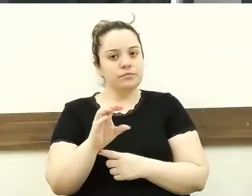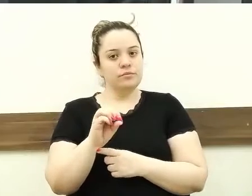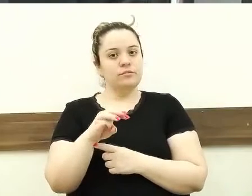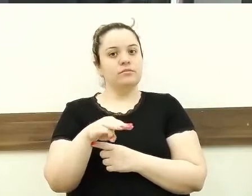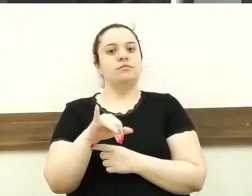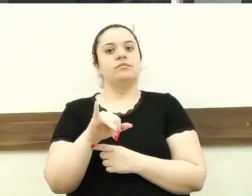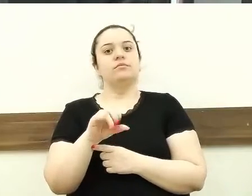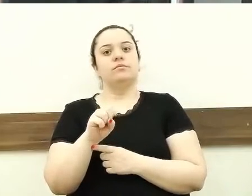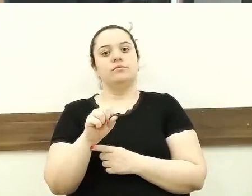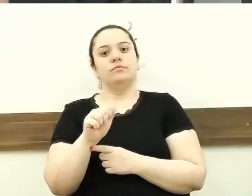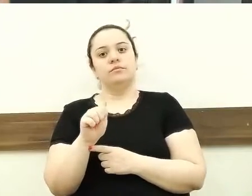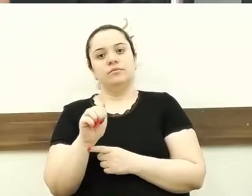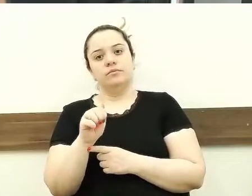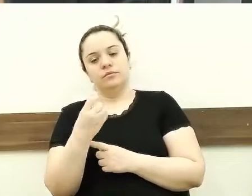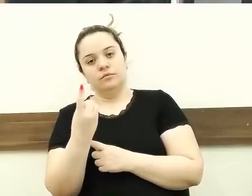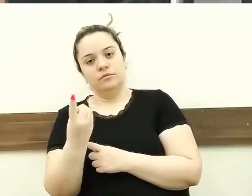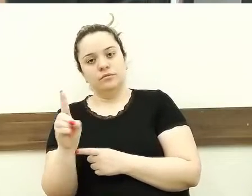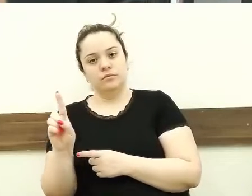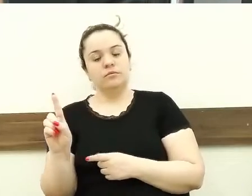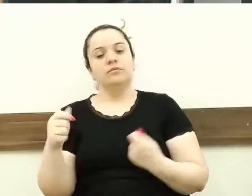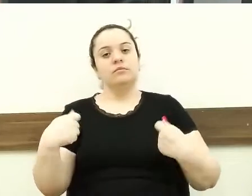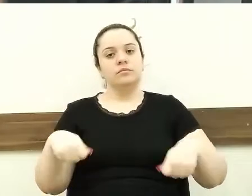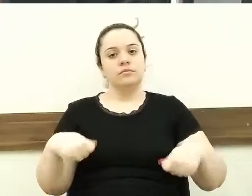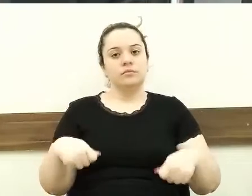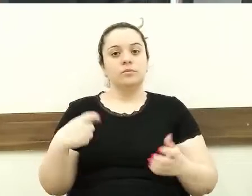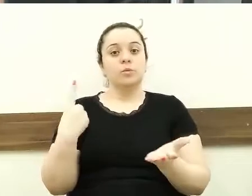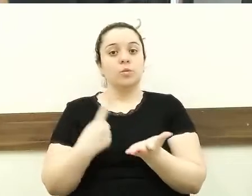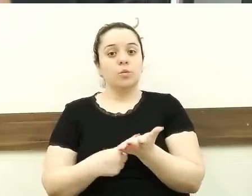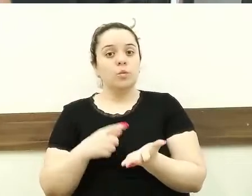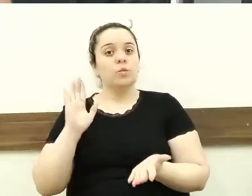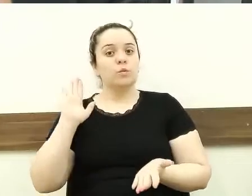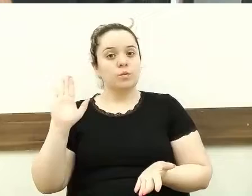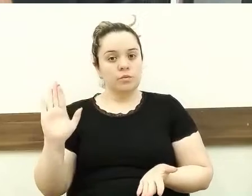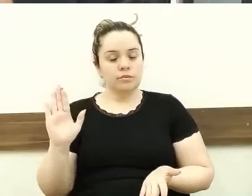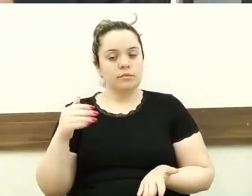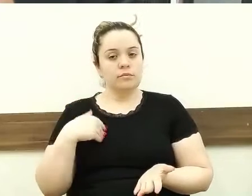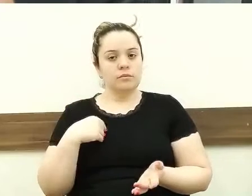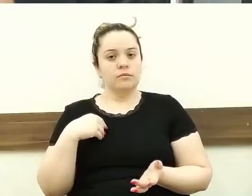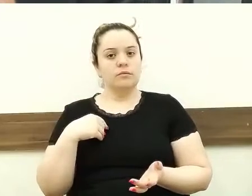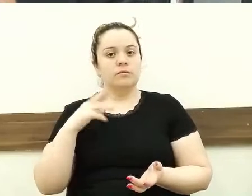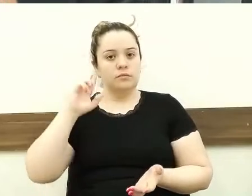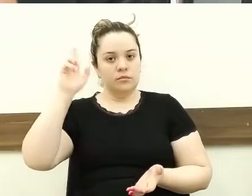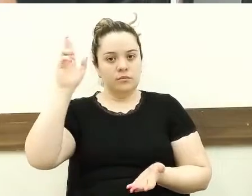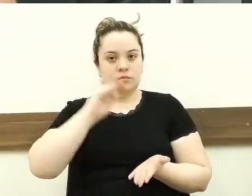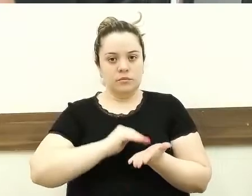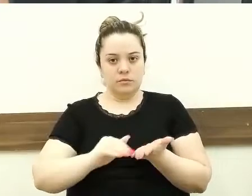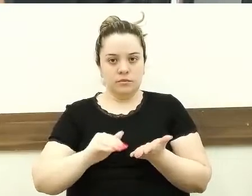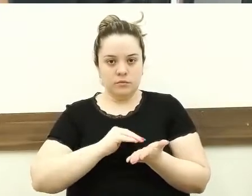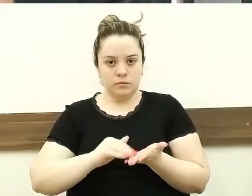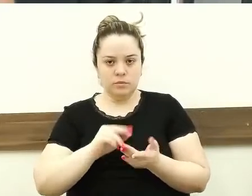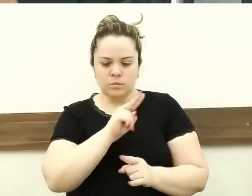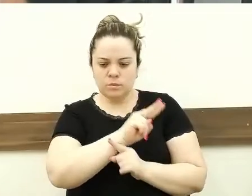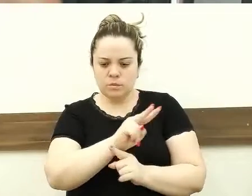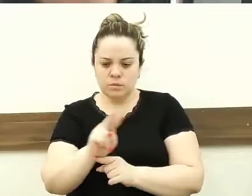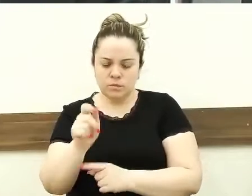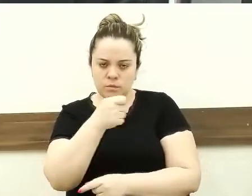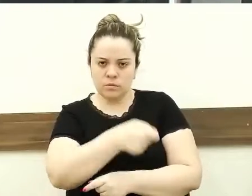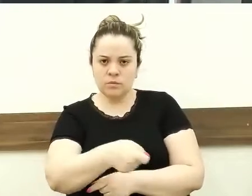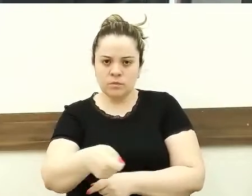comprometimento maior dos secretários na cobrança das horas, porque tem muitos que